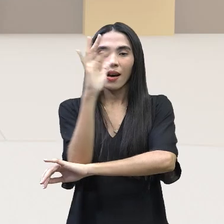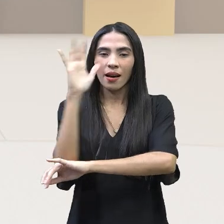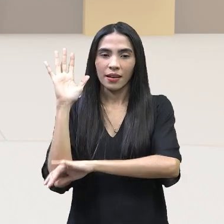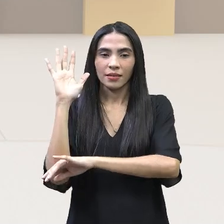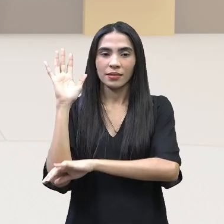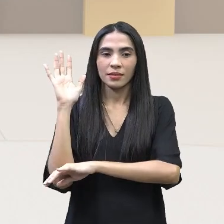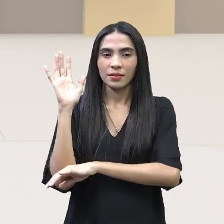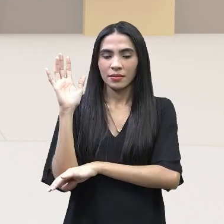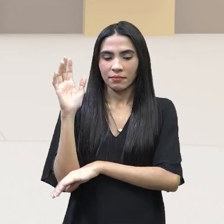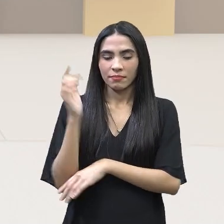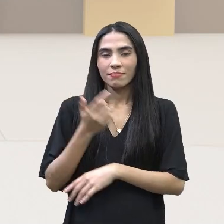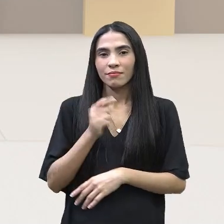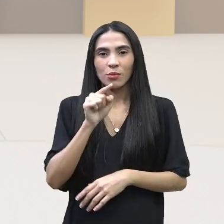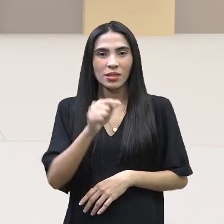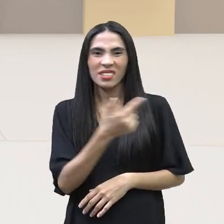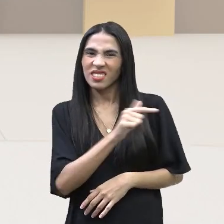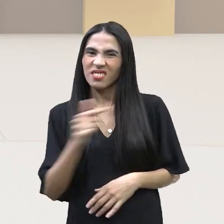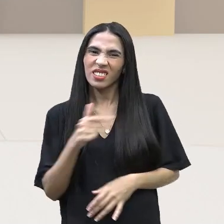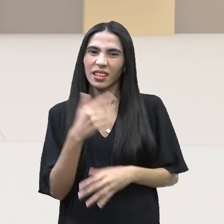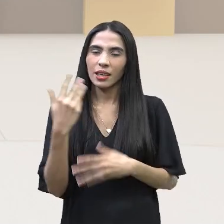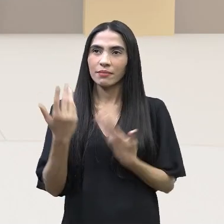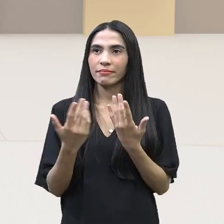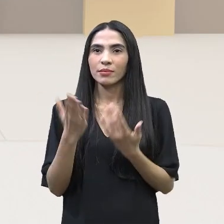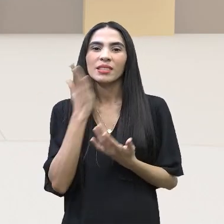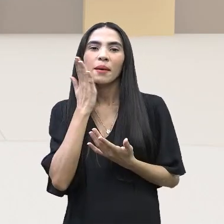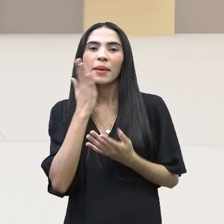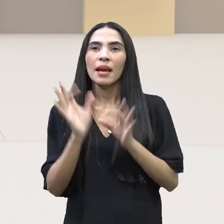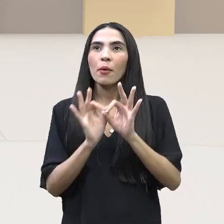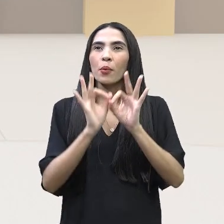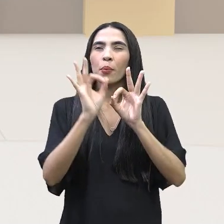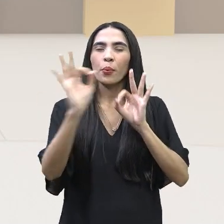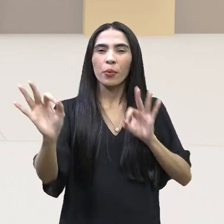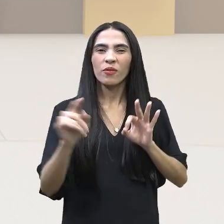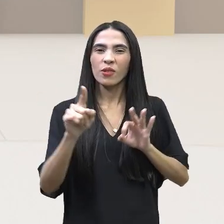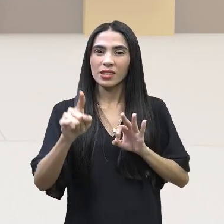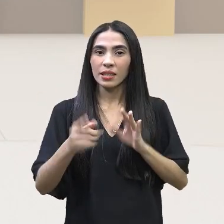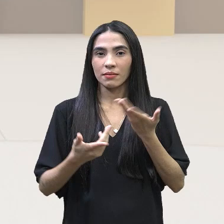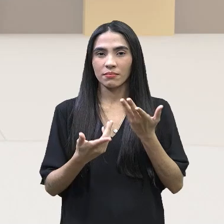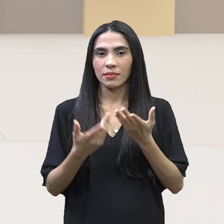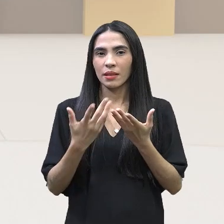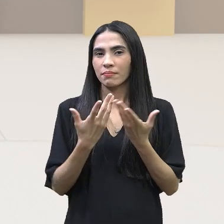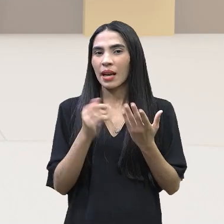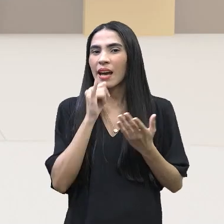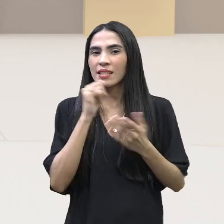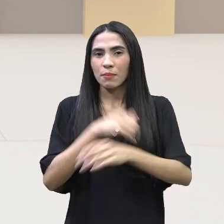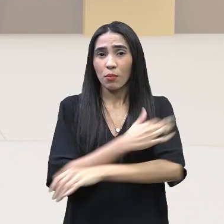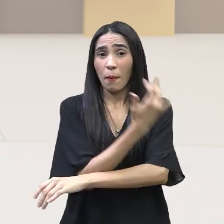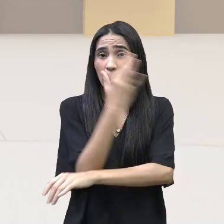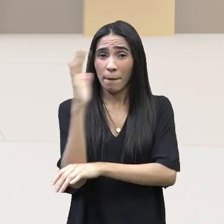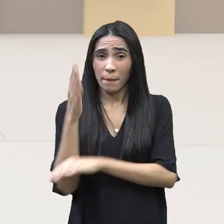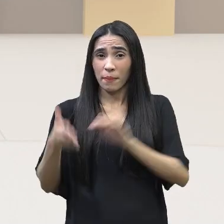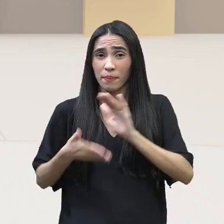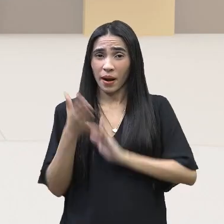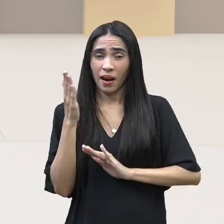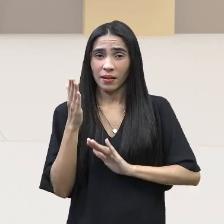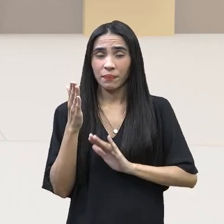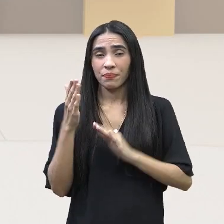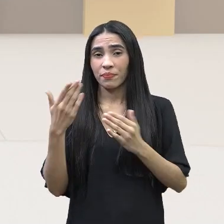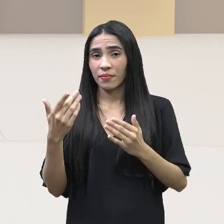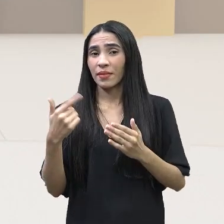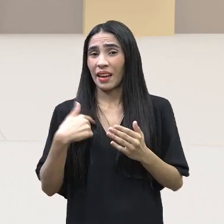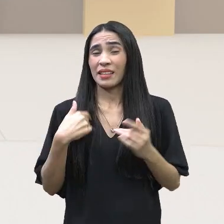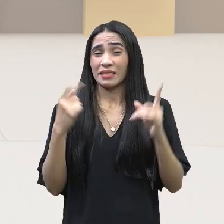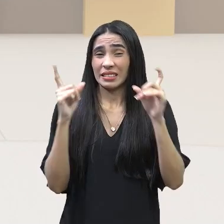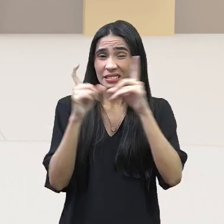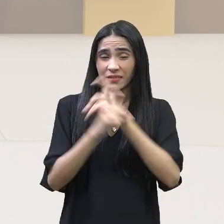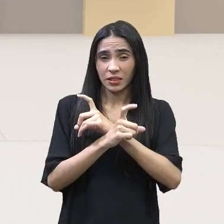temos a real dimensão do tamanho daquela floresta. Alguém já se perdeu no mato? Eu já me perdi. E eu sei o quanto é